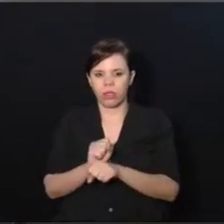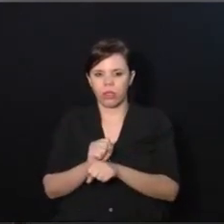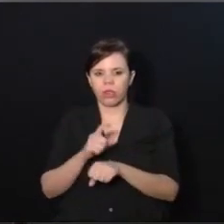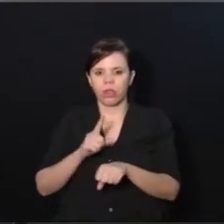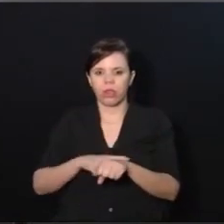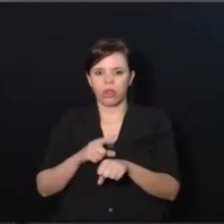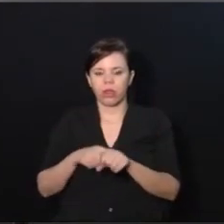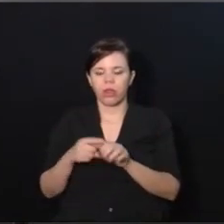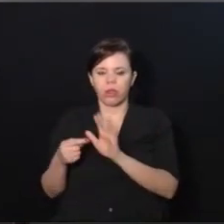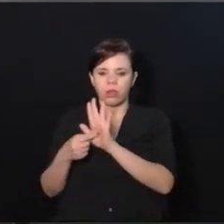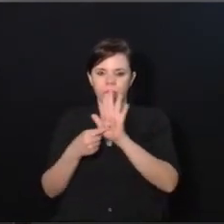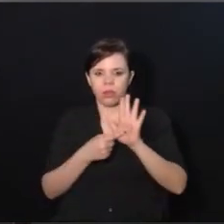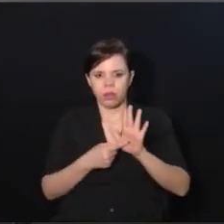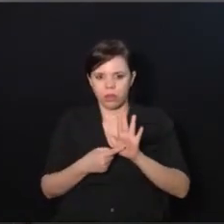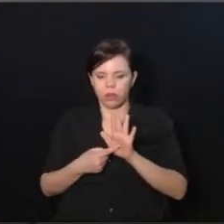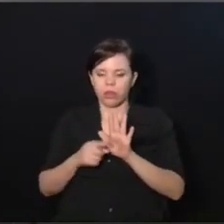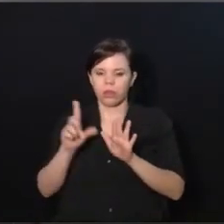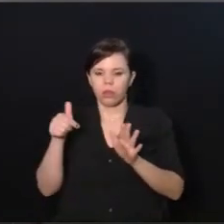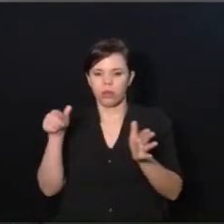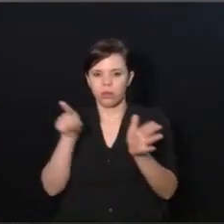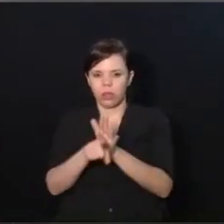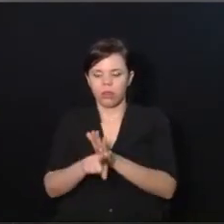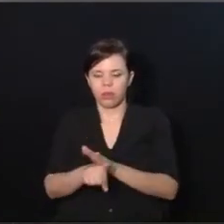apresentação e depois a gente vai para as perguntas. Obrigado.